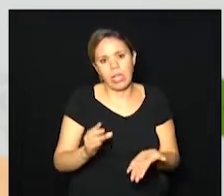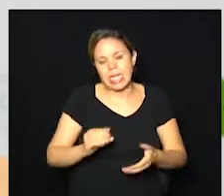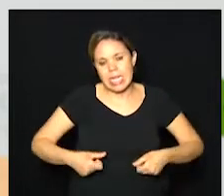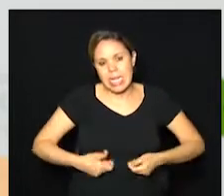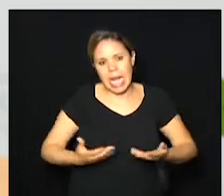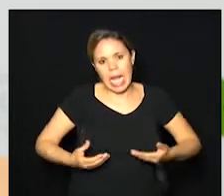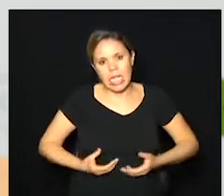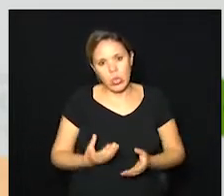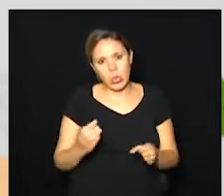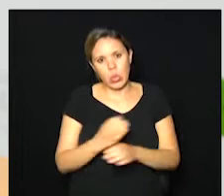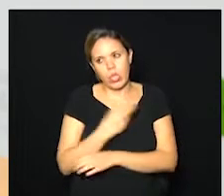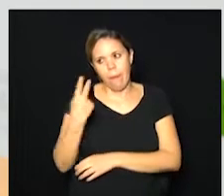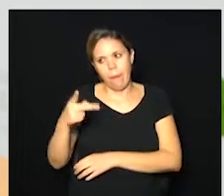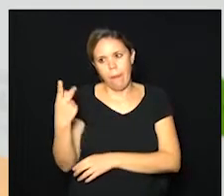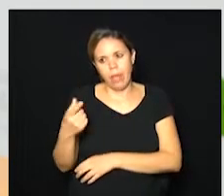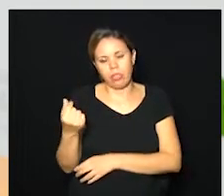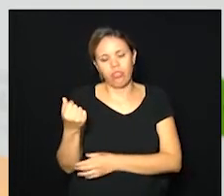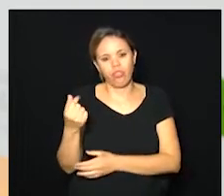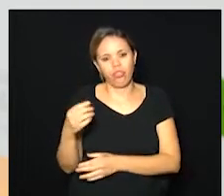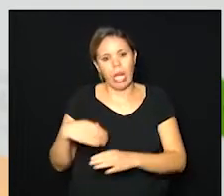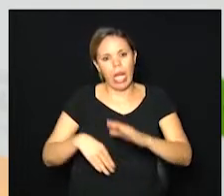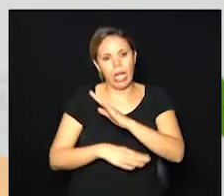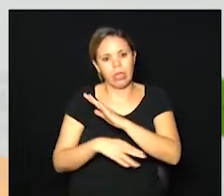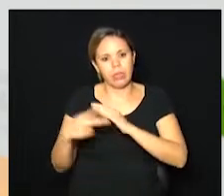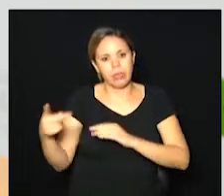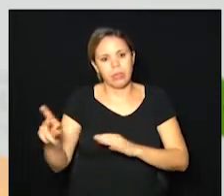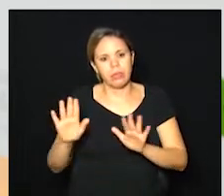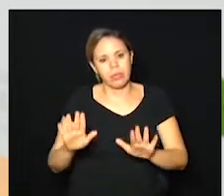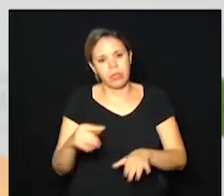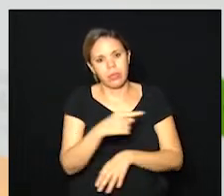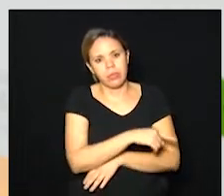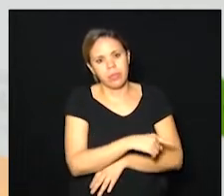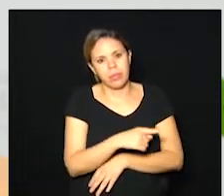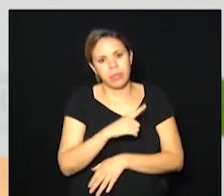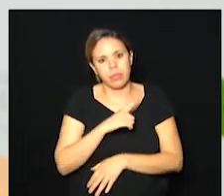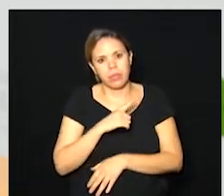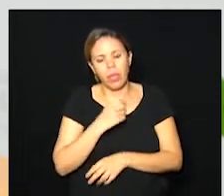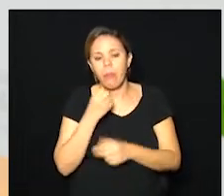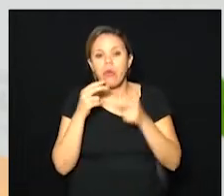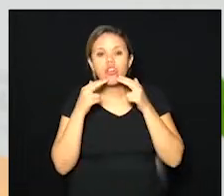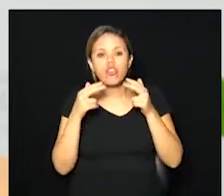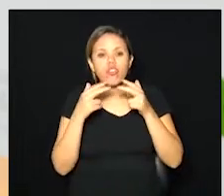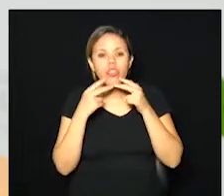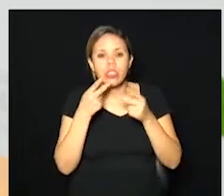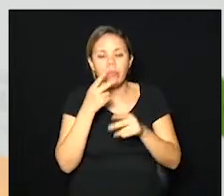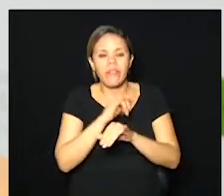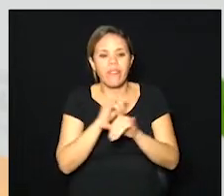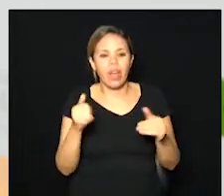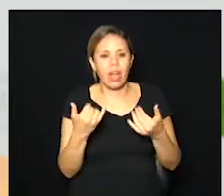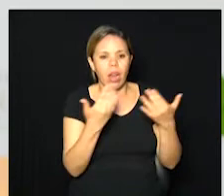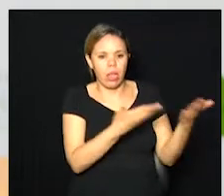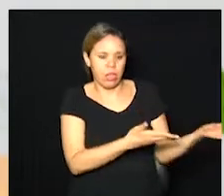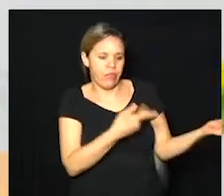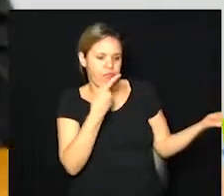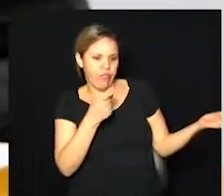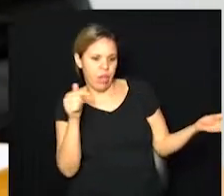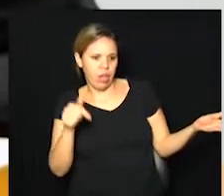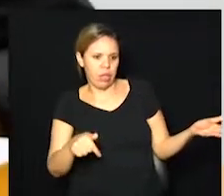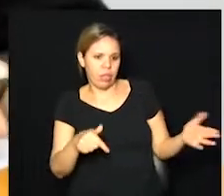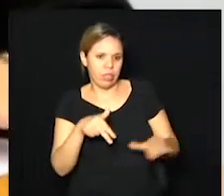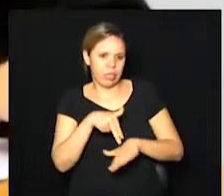totalmente lá com o orçamento da Câmara, mas ele tem uma boa notícia para dar, eu vou deixar para que ele fale aqui